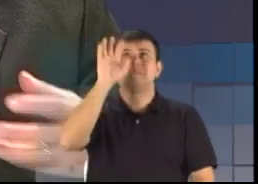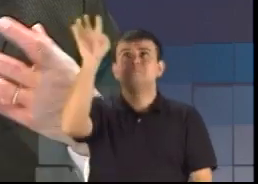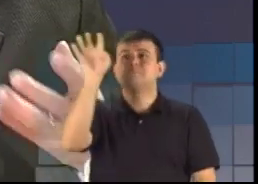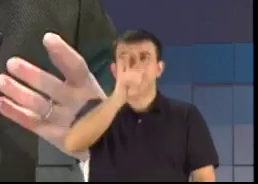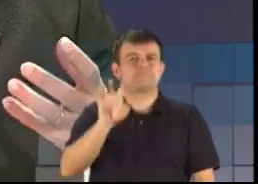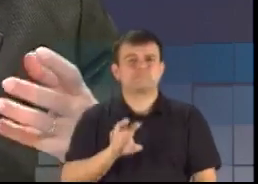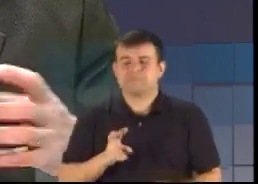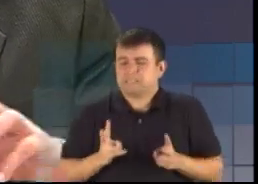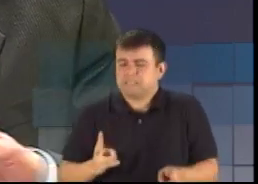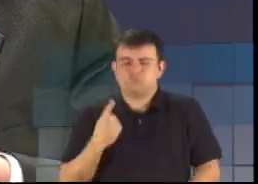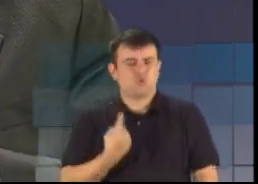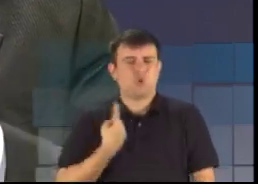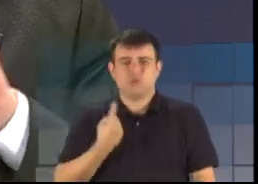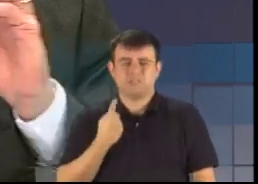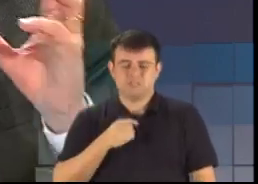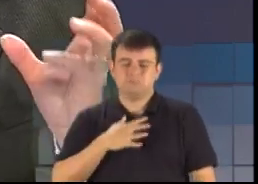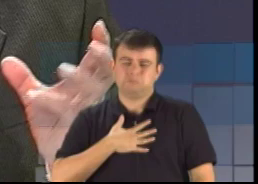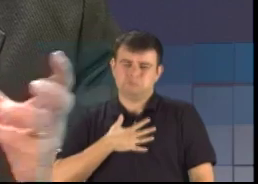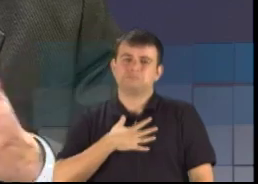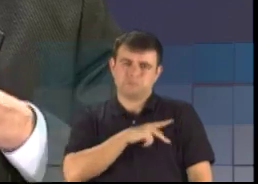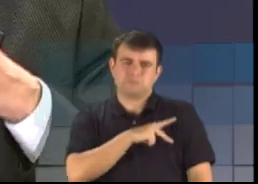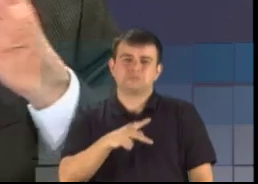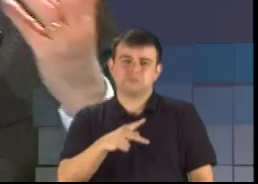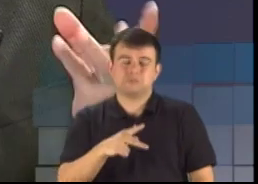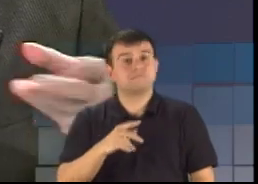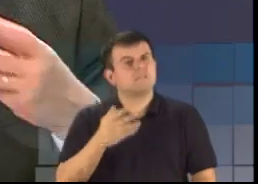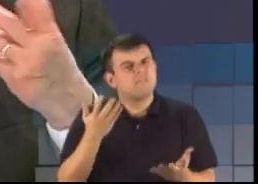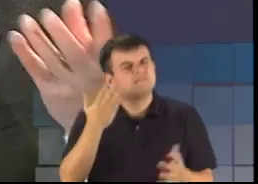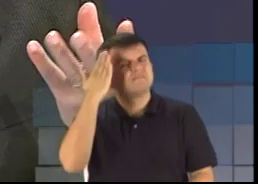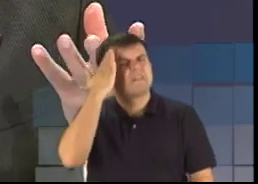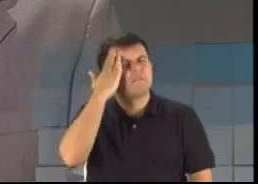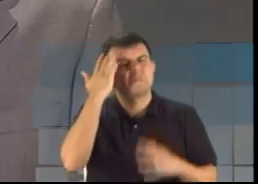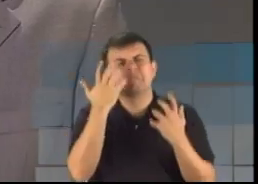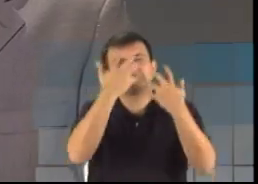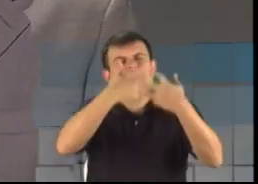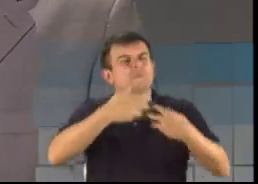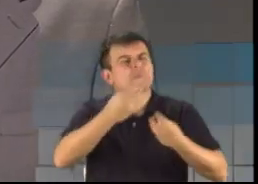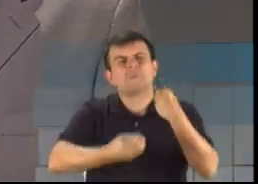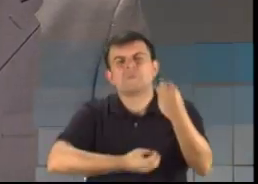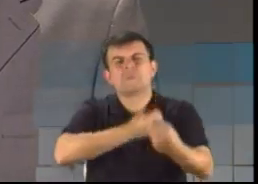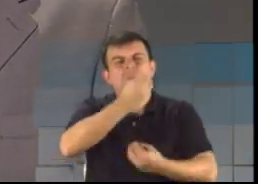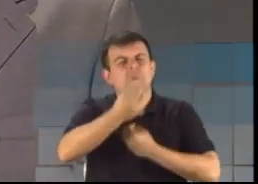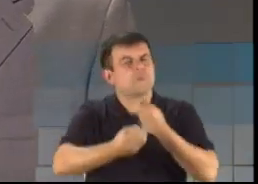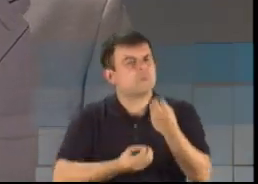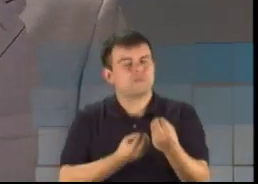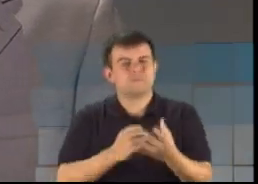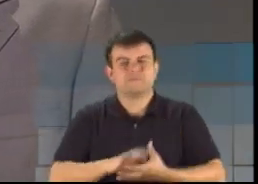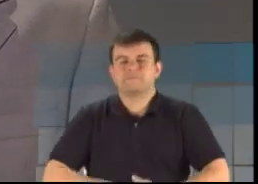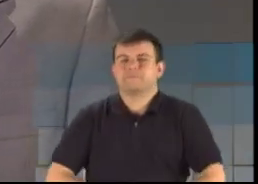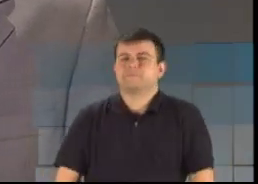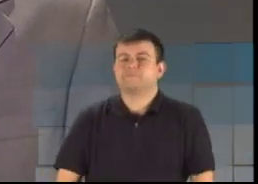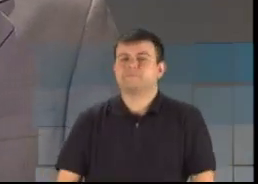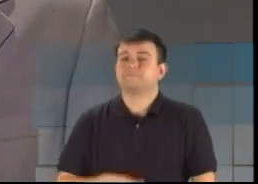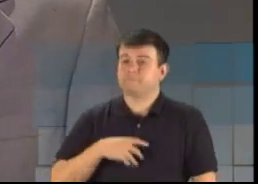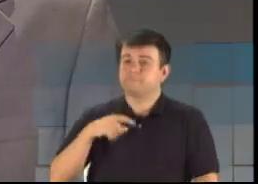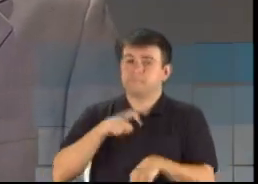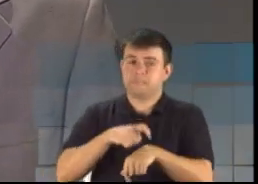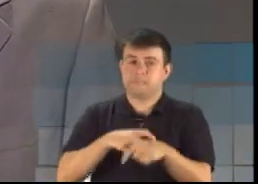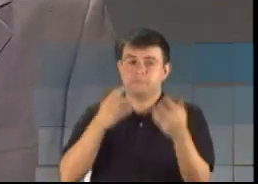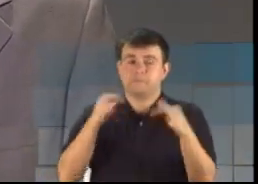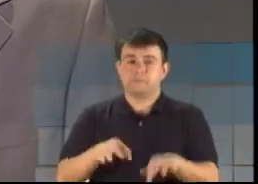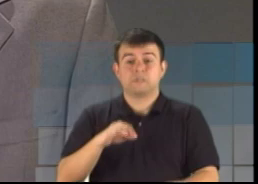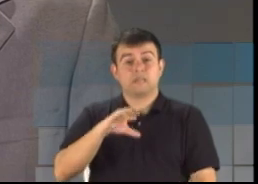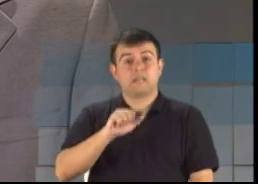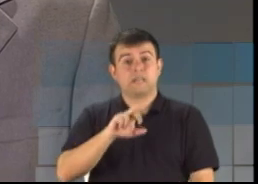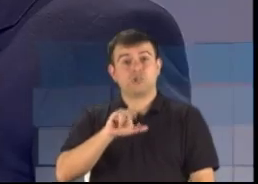entender um pouco como é que funciona esta engrenagem. Tempo esgotado, o candidato José Paulo Cairoli tem um